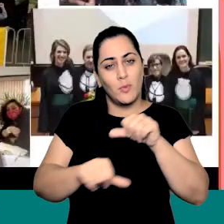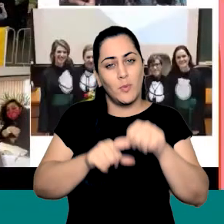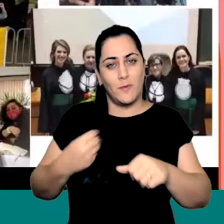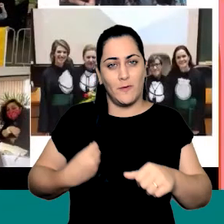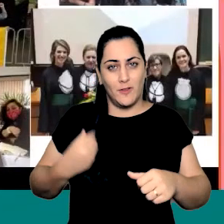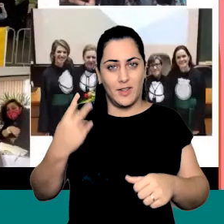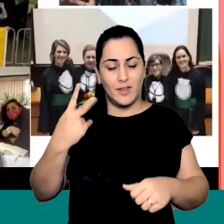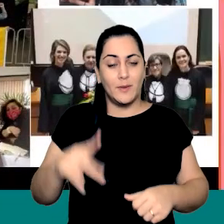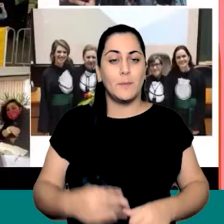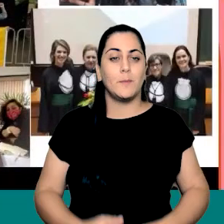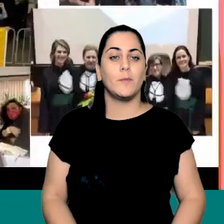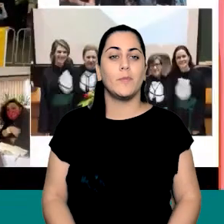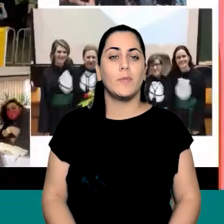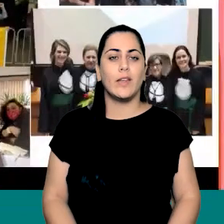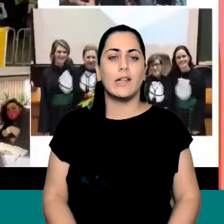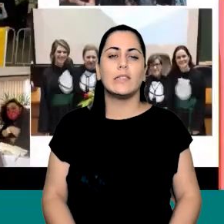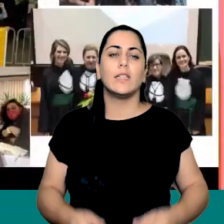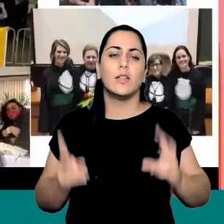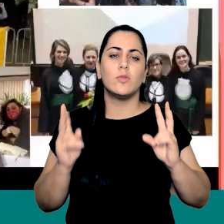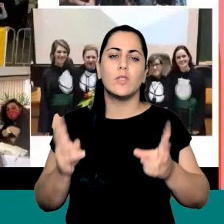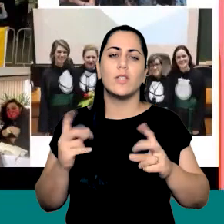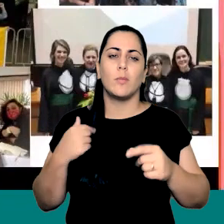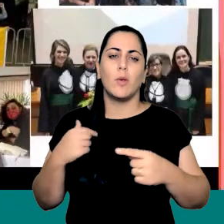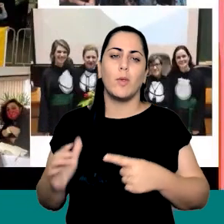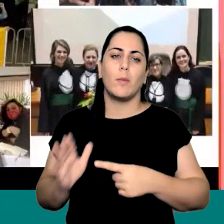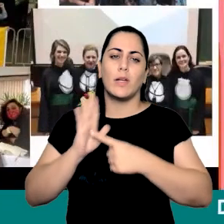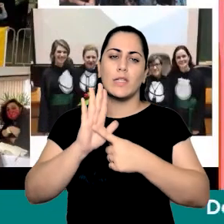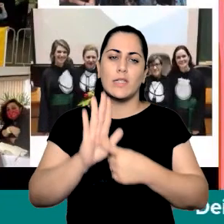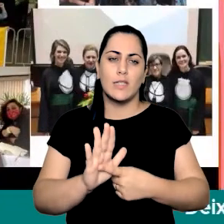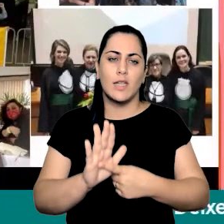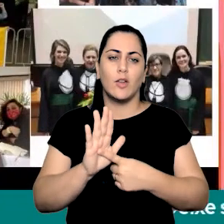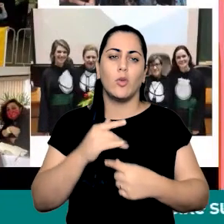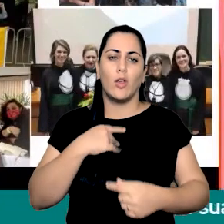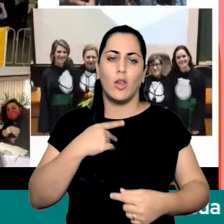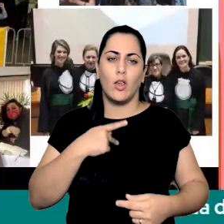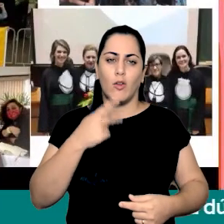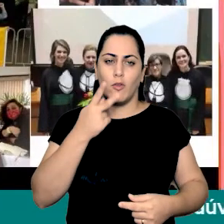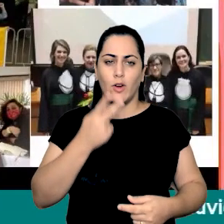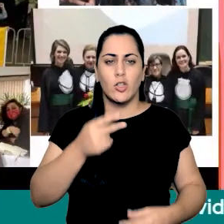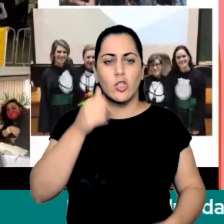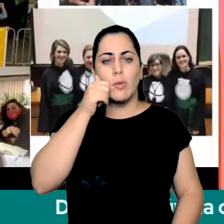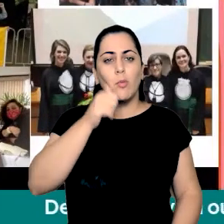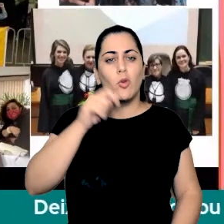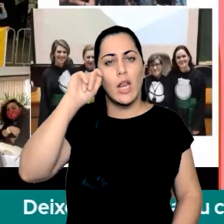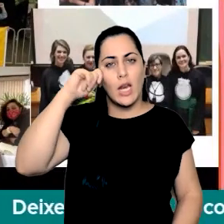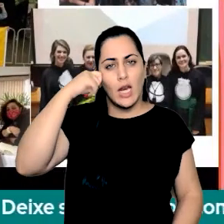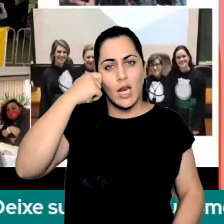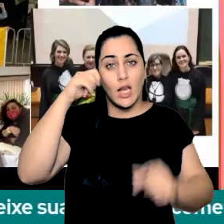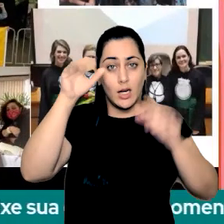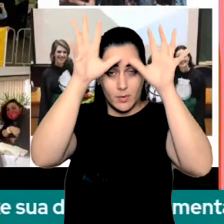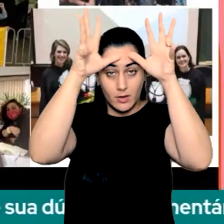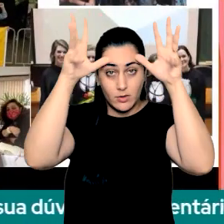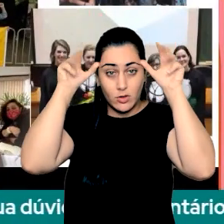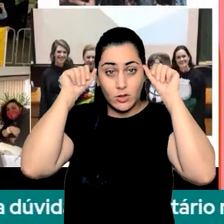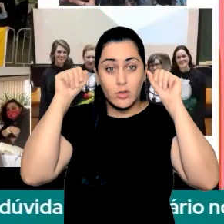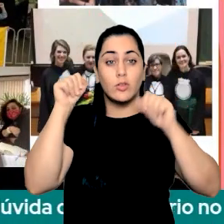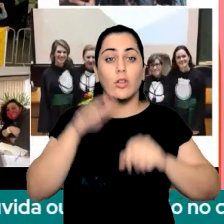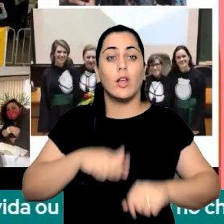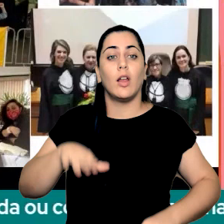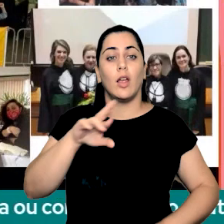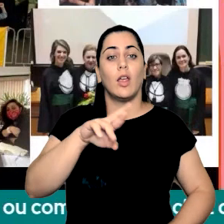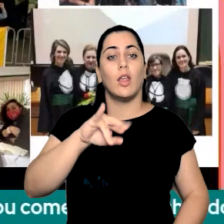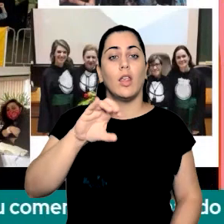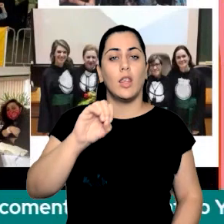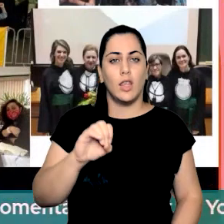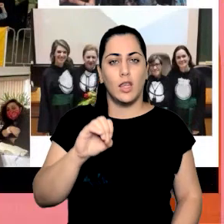né, e toda vez quando eu me apresento, eu sempre falo que eu sou uma mulher preta amazonense das barrancas do Rio Madeira de